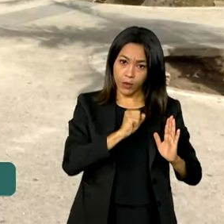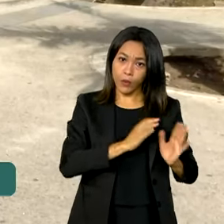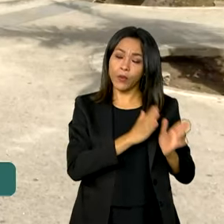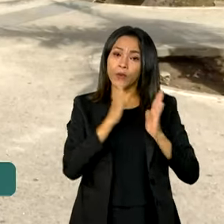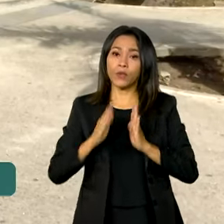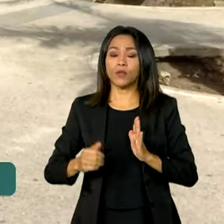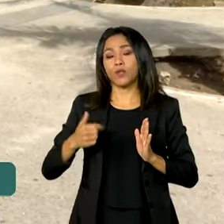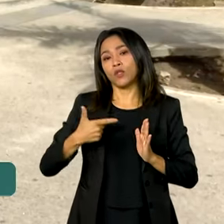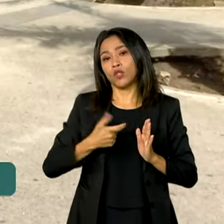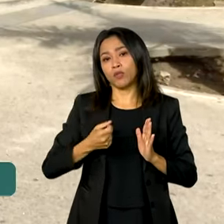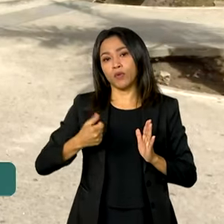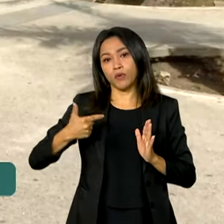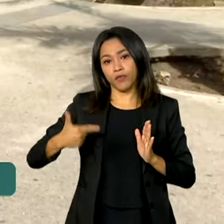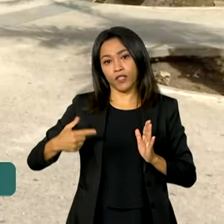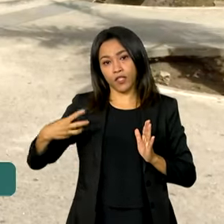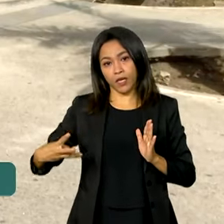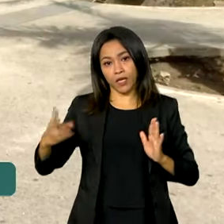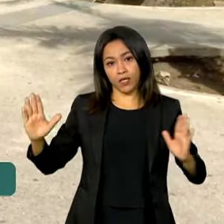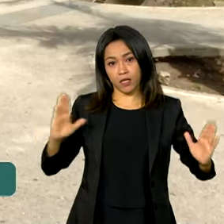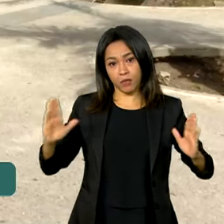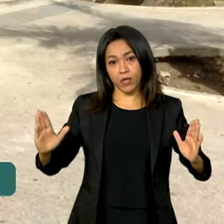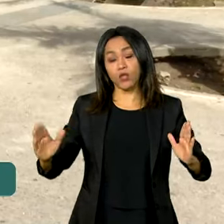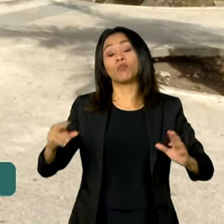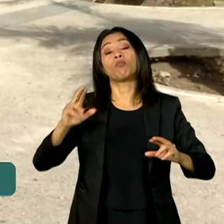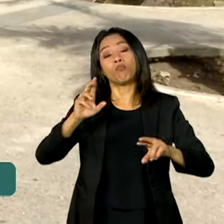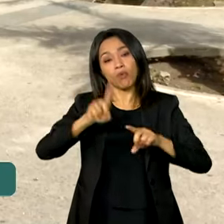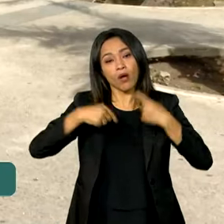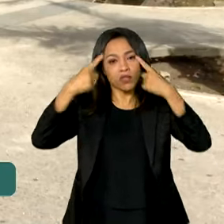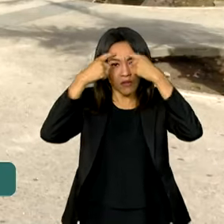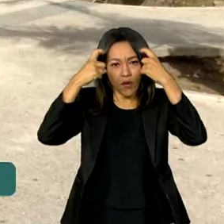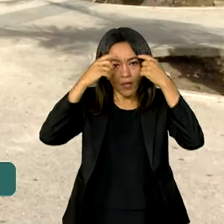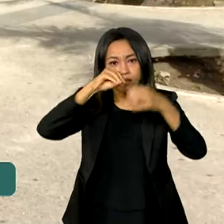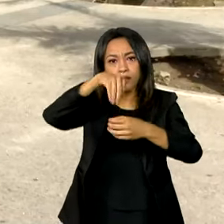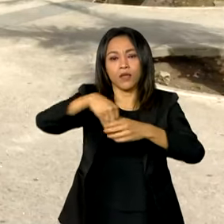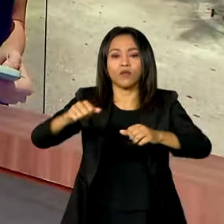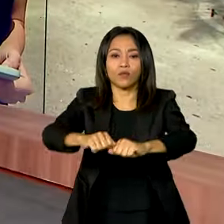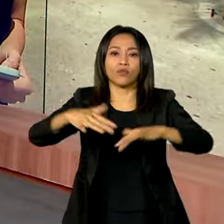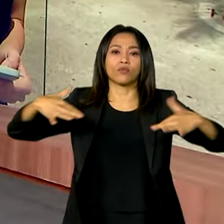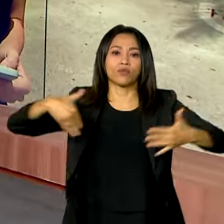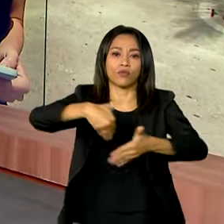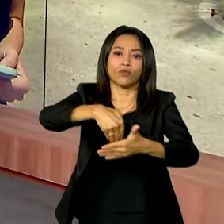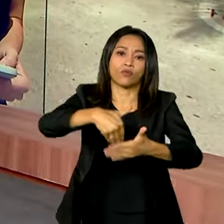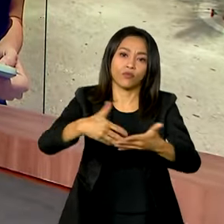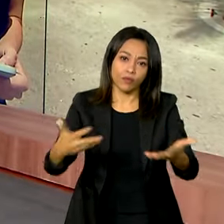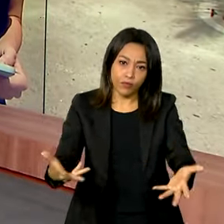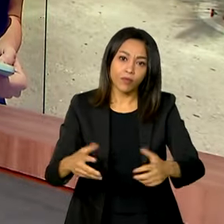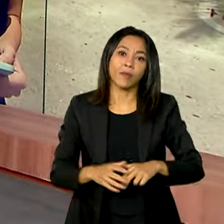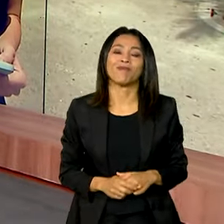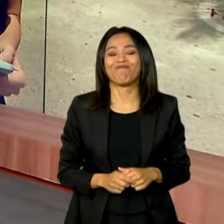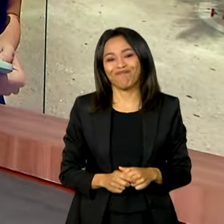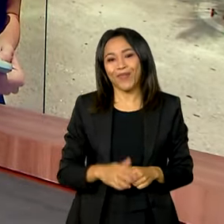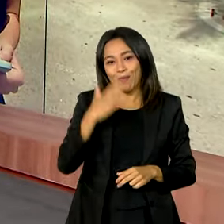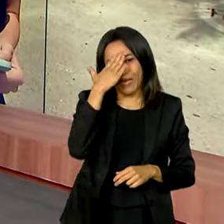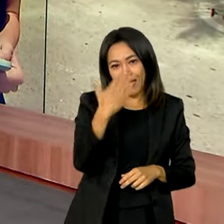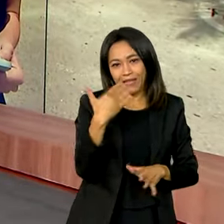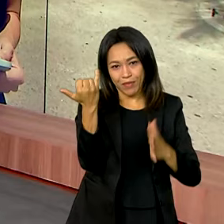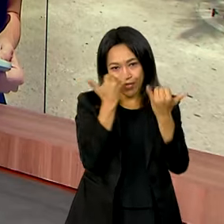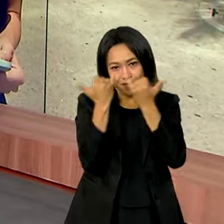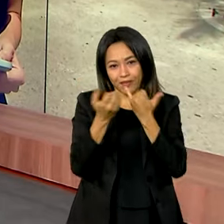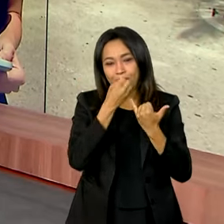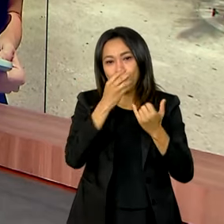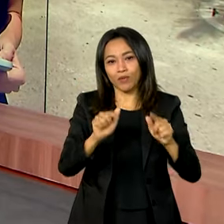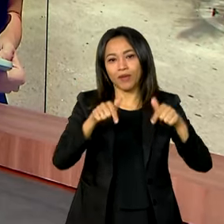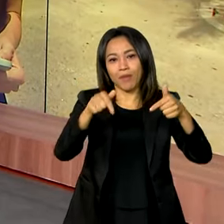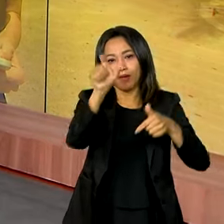2023, por conta da violência nos estádios. Vanessa, volto com você. Ok, Claudinho, obrigada pelas informações, bom